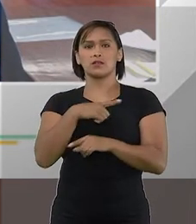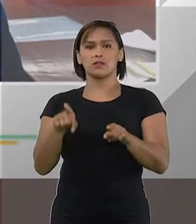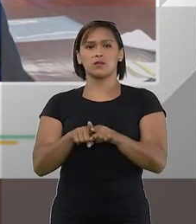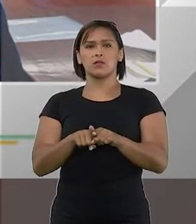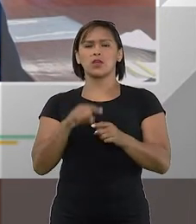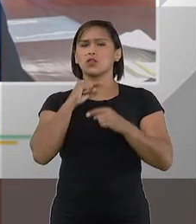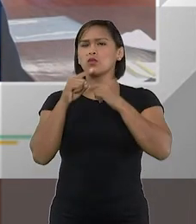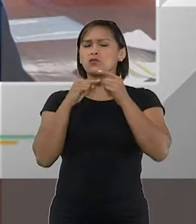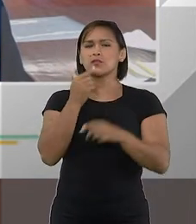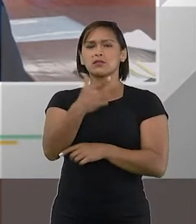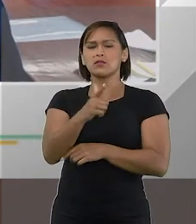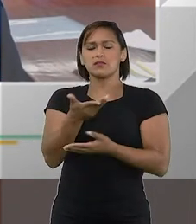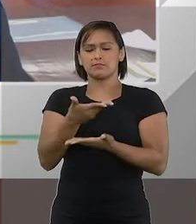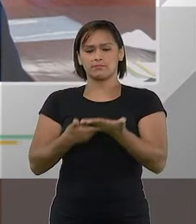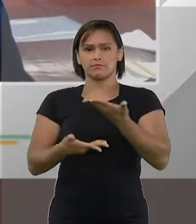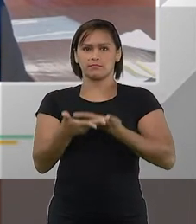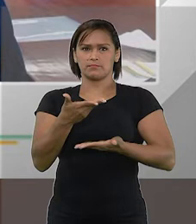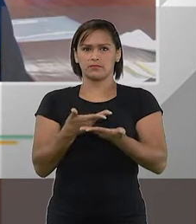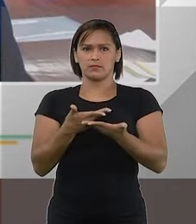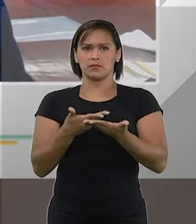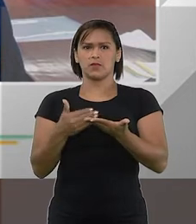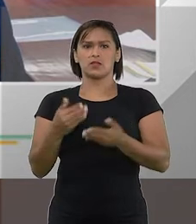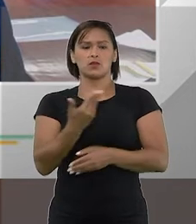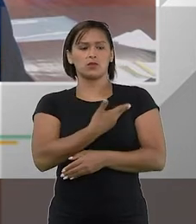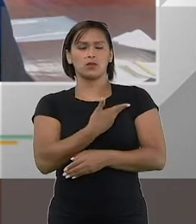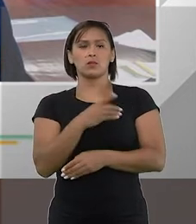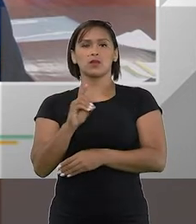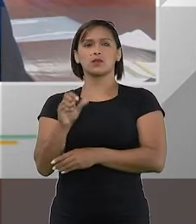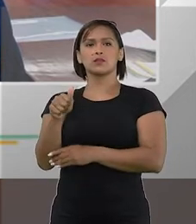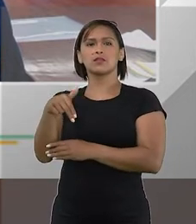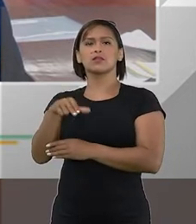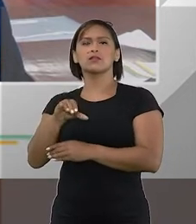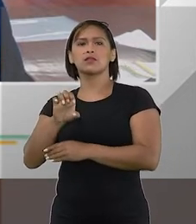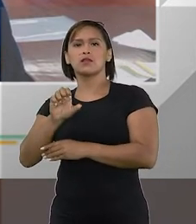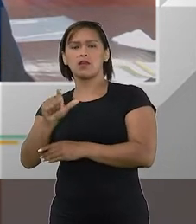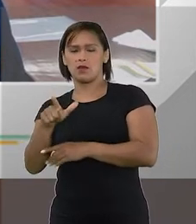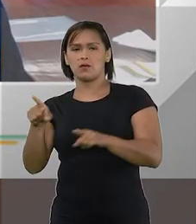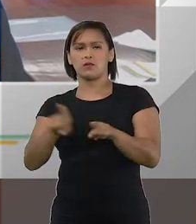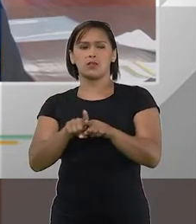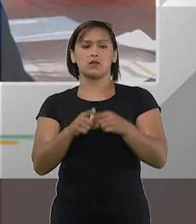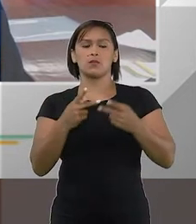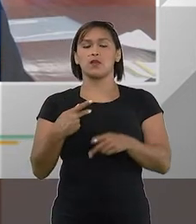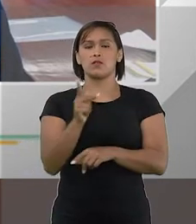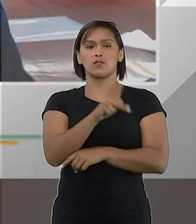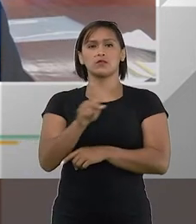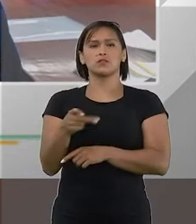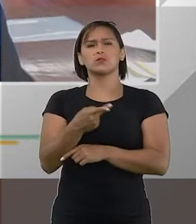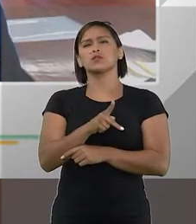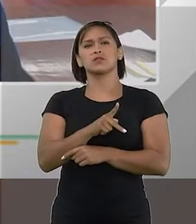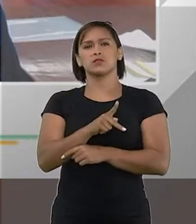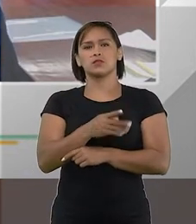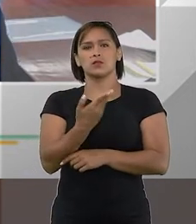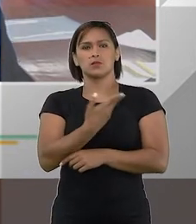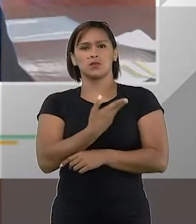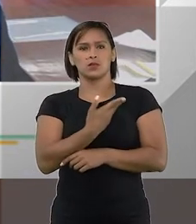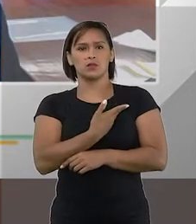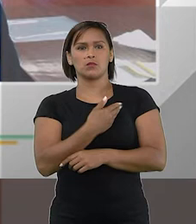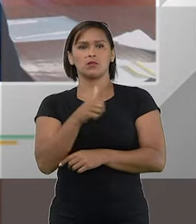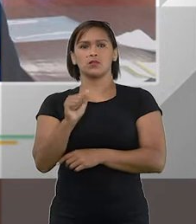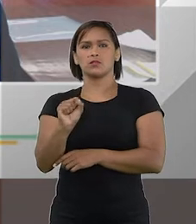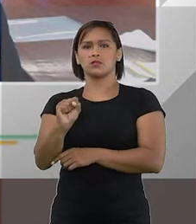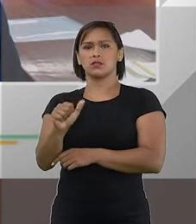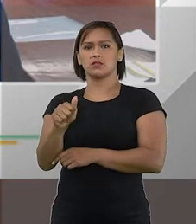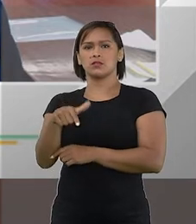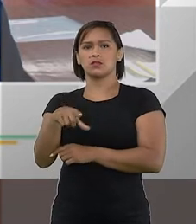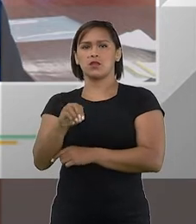sem dúvida alguma, com a participação do colega Daniel Cárnio Costa, fomos presididos pelo colega Luiz Felipe